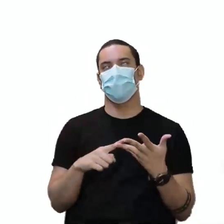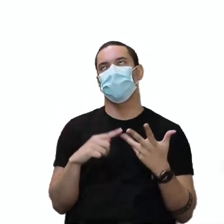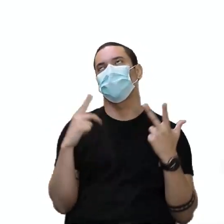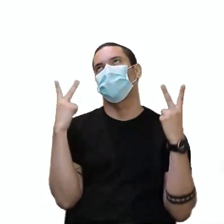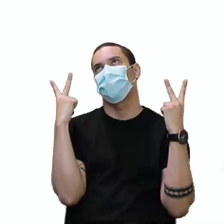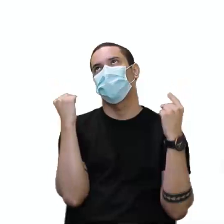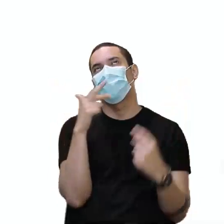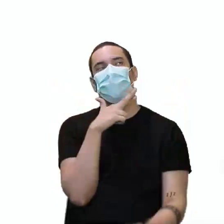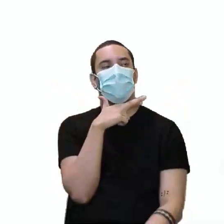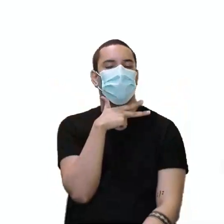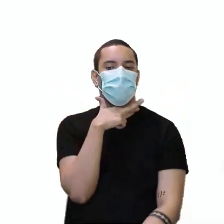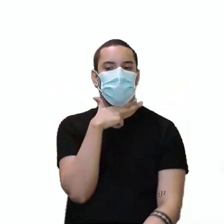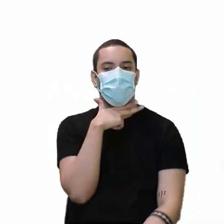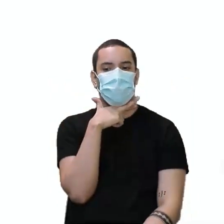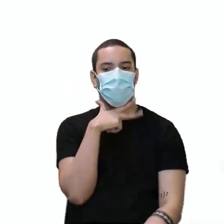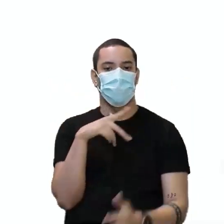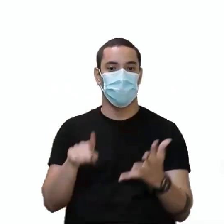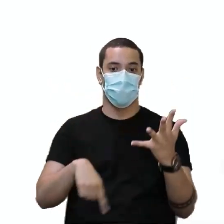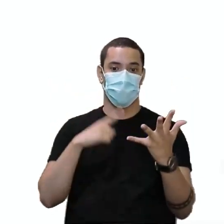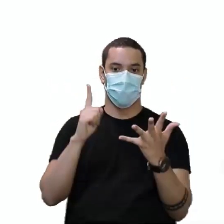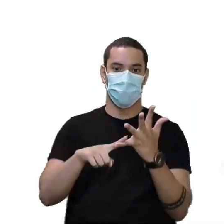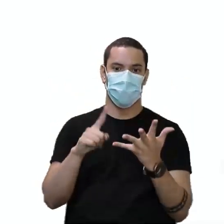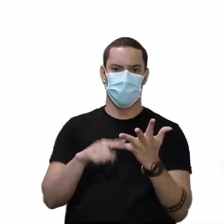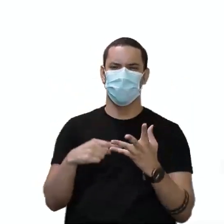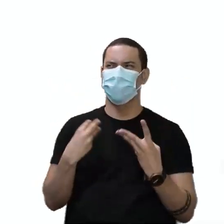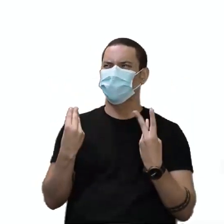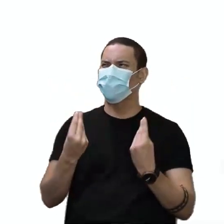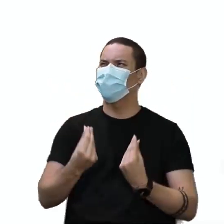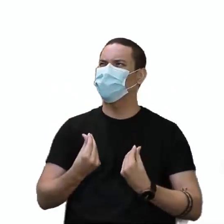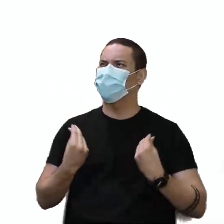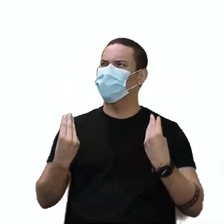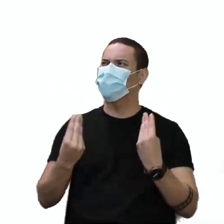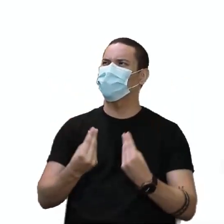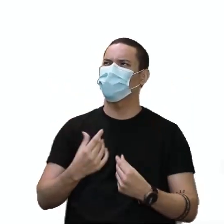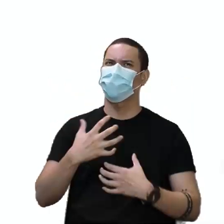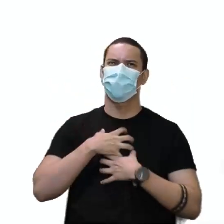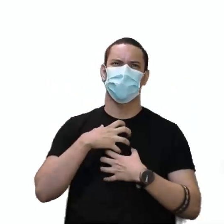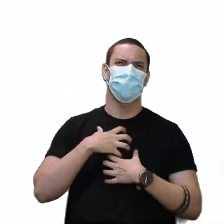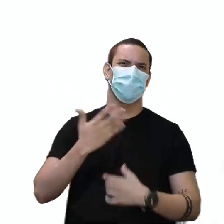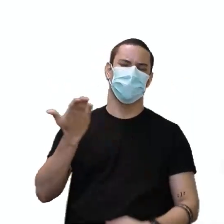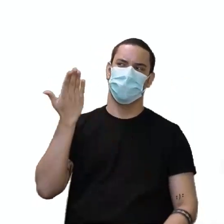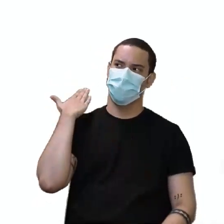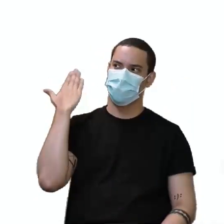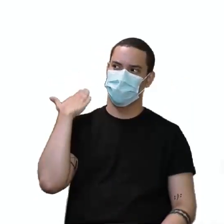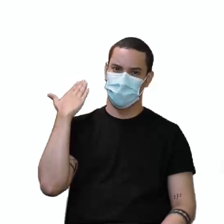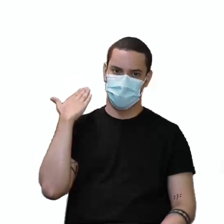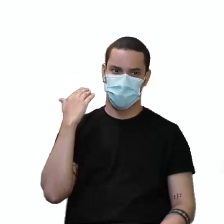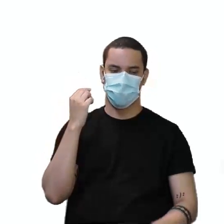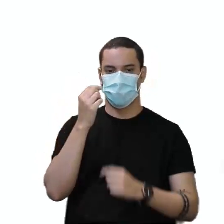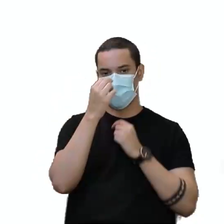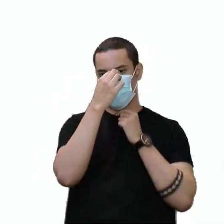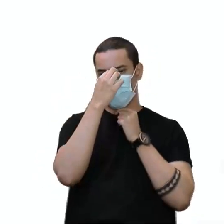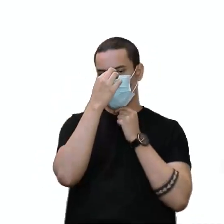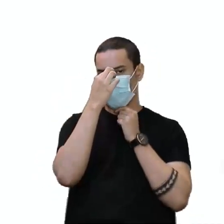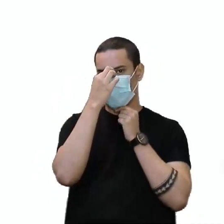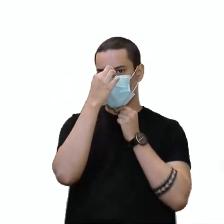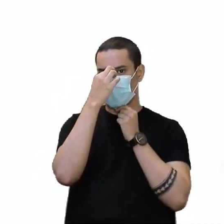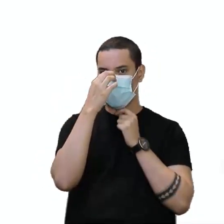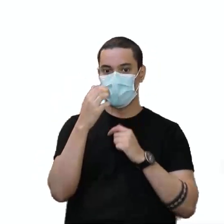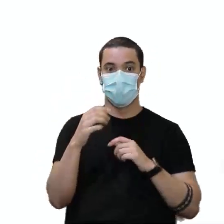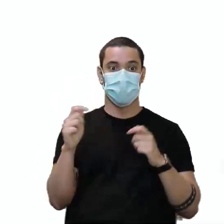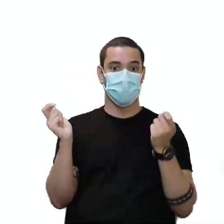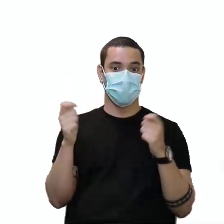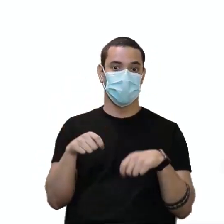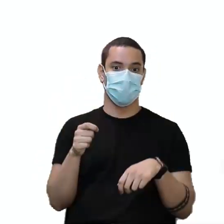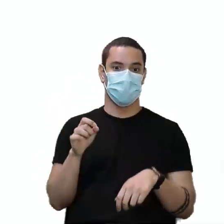Assustado? Entediado? Ou melancólico? Aí, vamos supor que você só vai postar